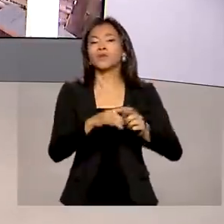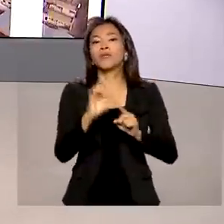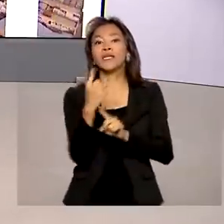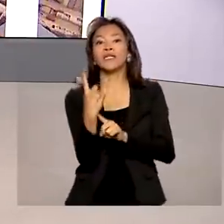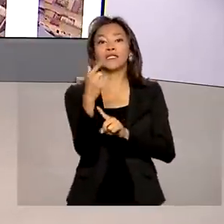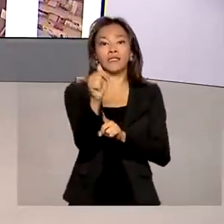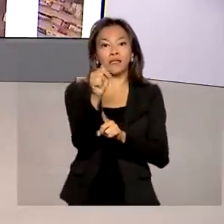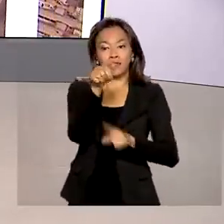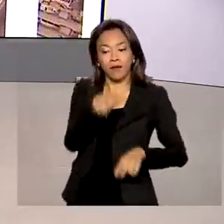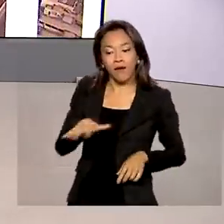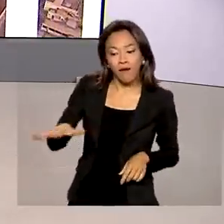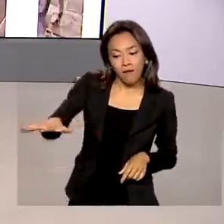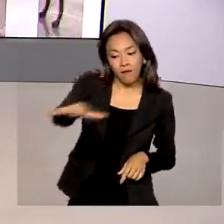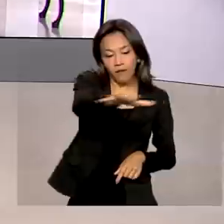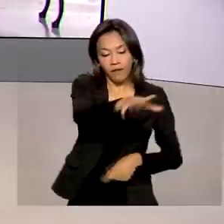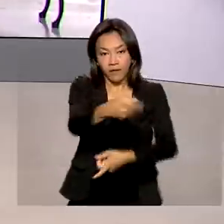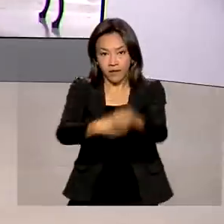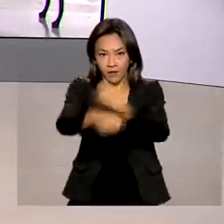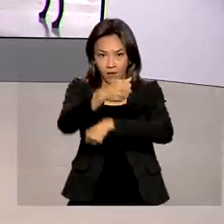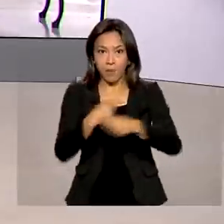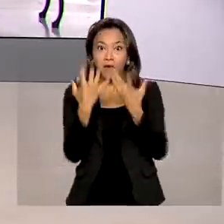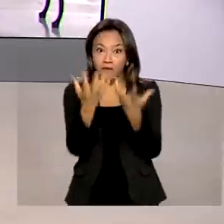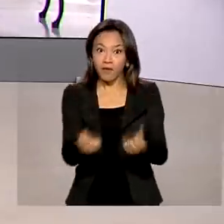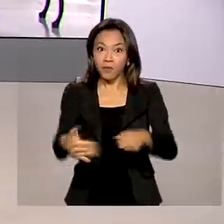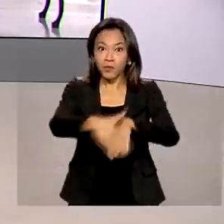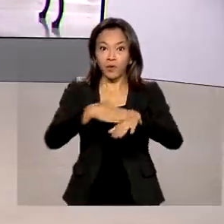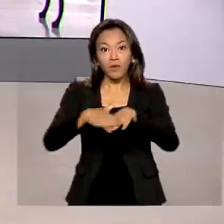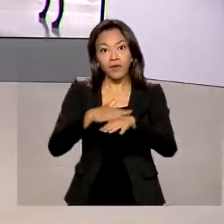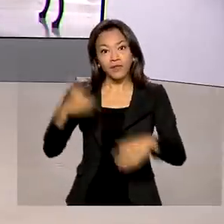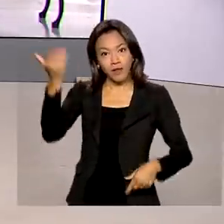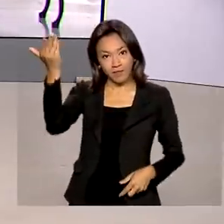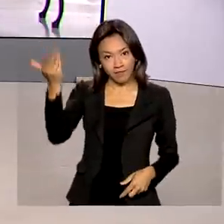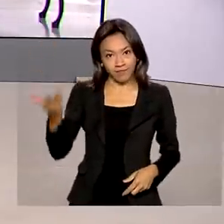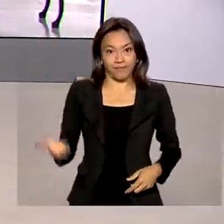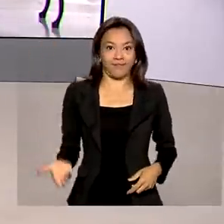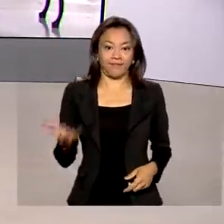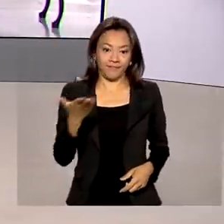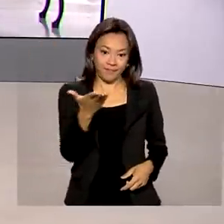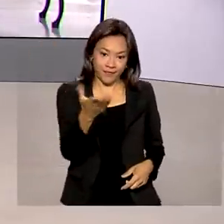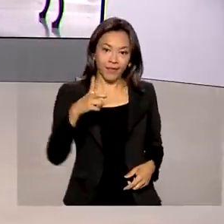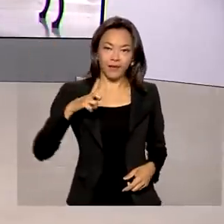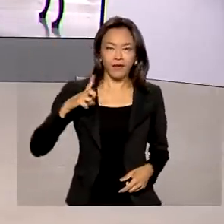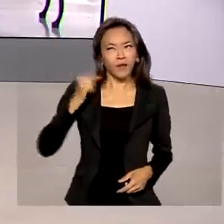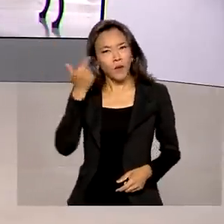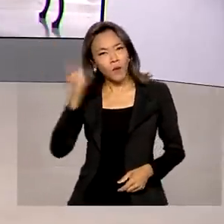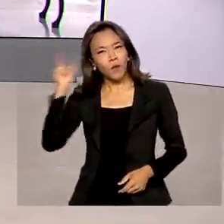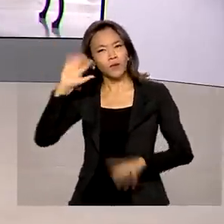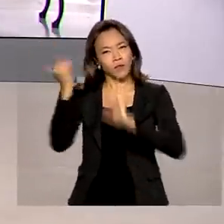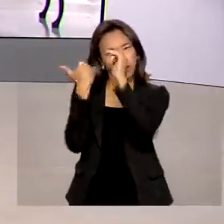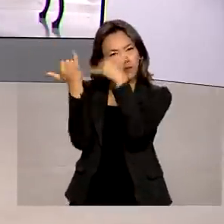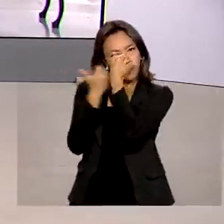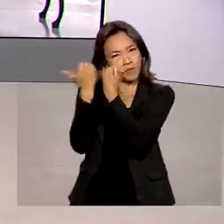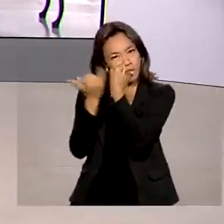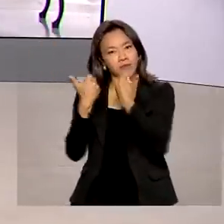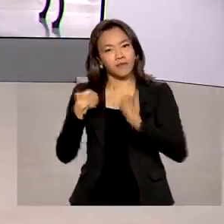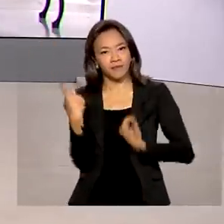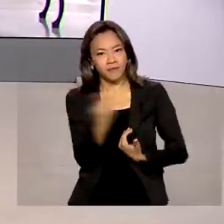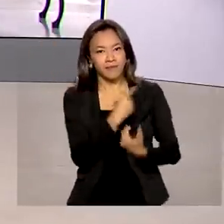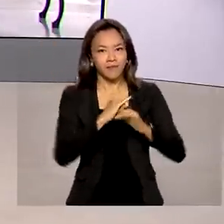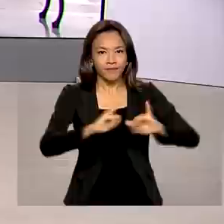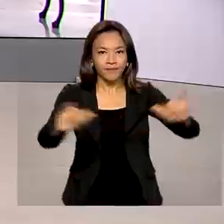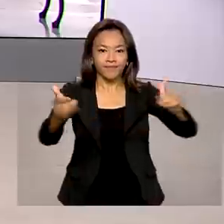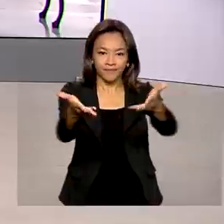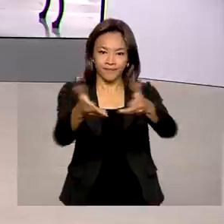setores da economia. Vamos conversar agora com o repórter Glauco de Queiroz, que tem outras informações ao vivo para a gente.